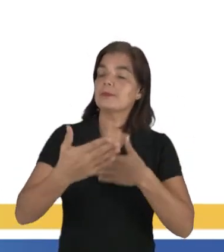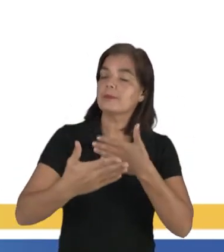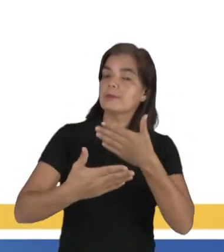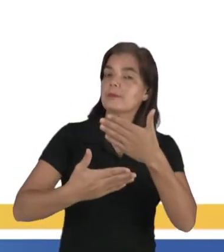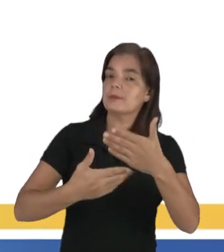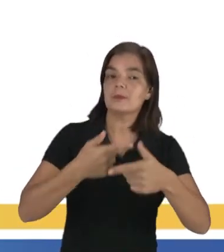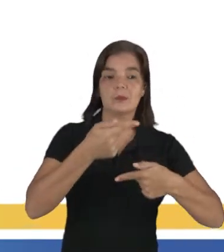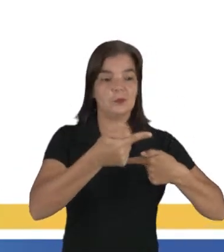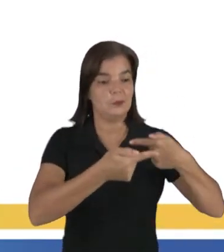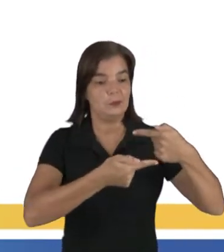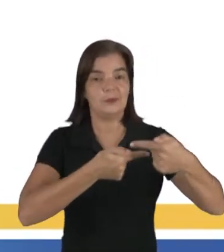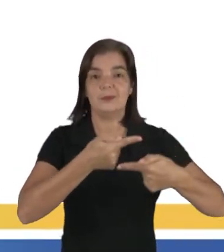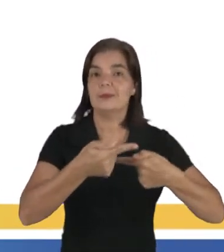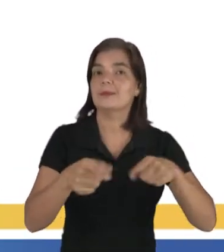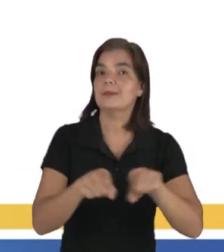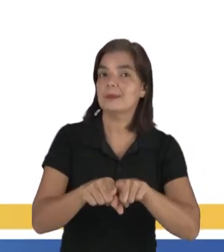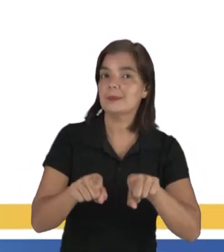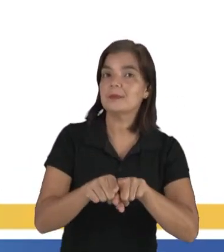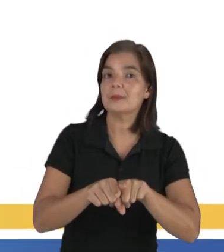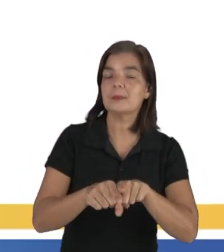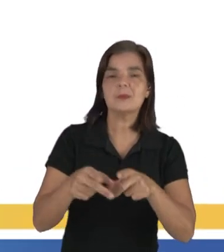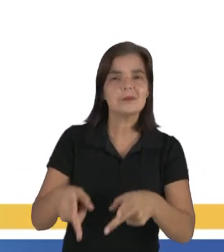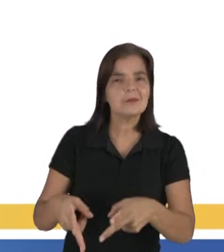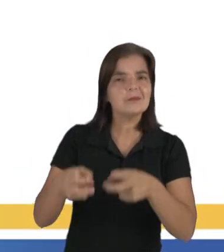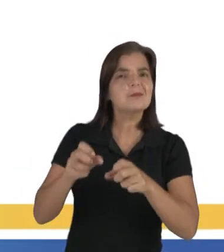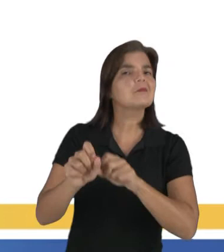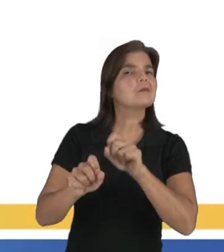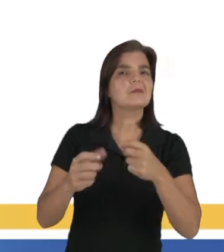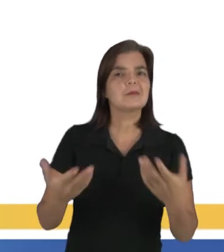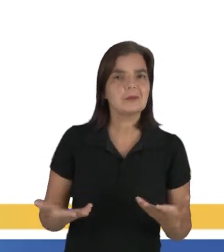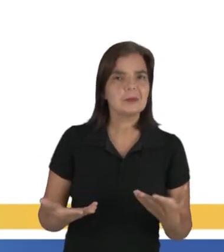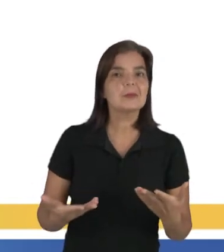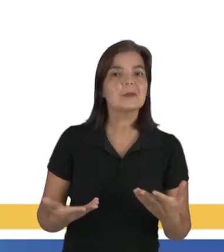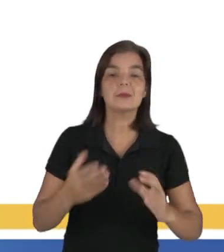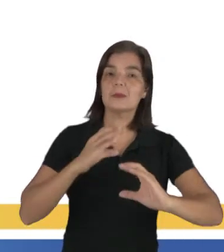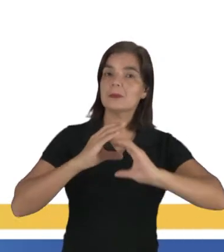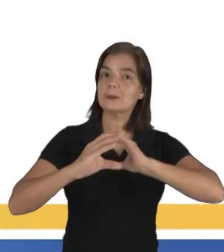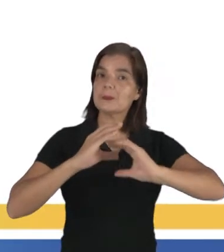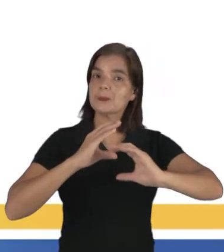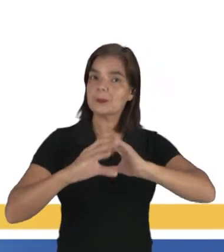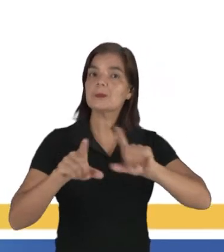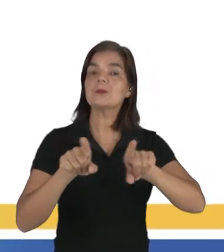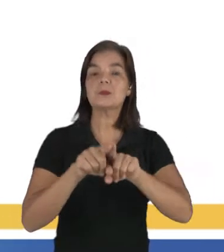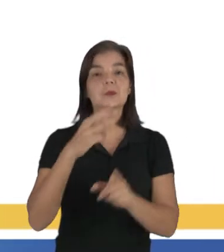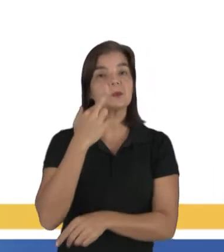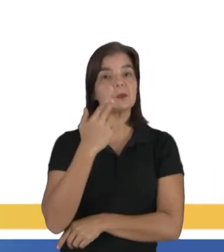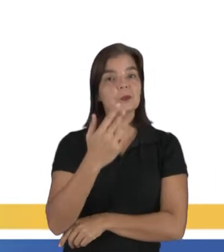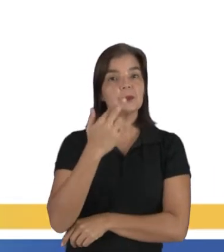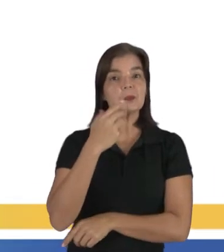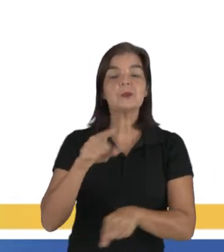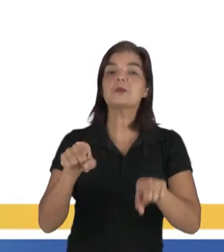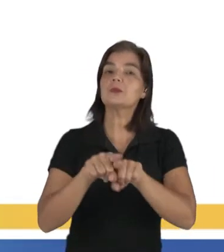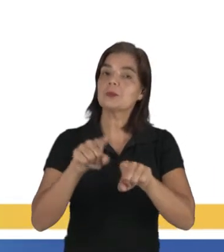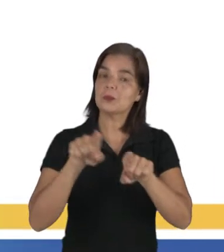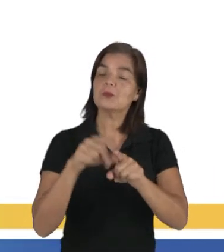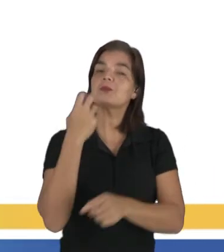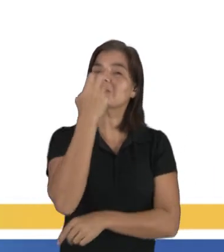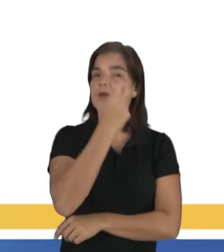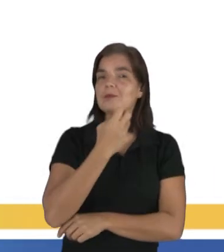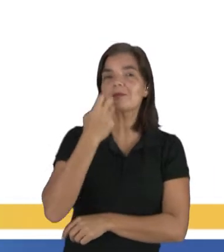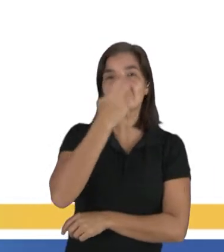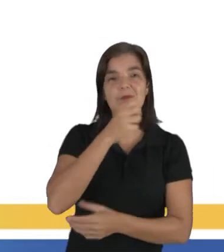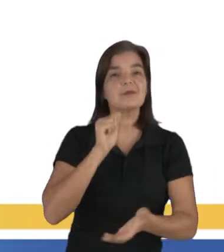passar de gerações e gerações, percebemos o quê? Que a comunicação verbal é a forma, é o